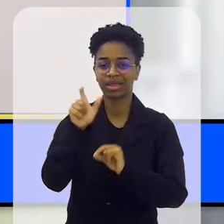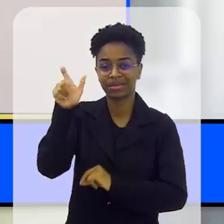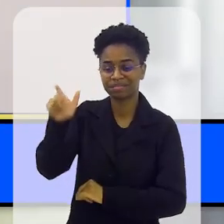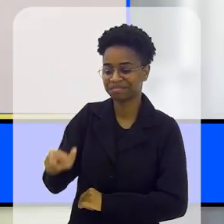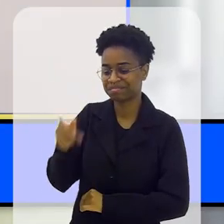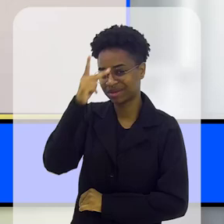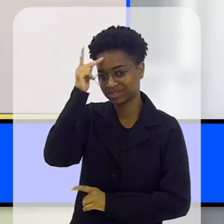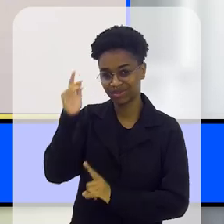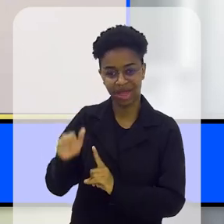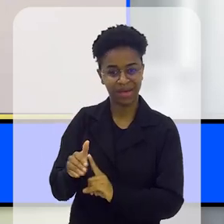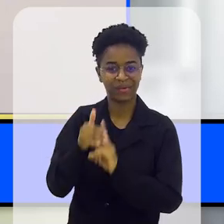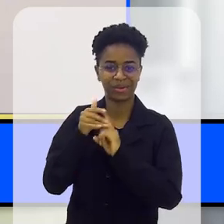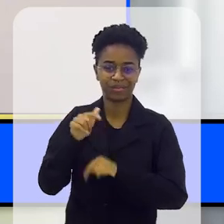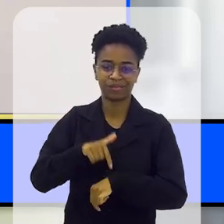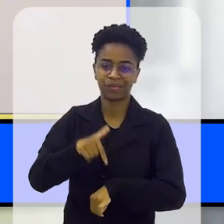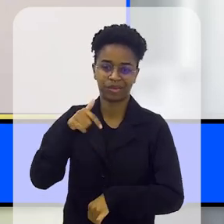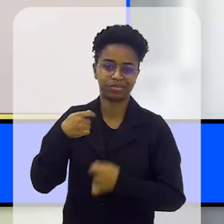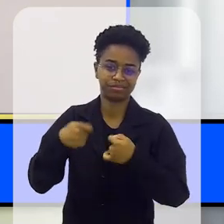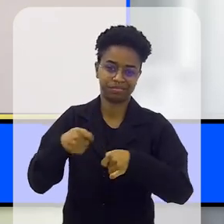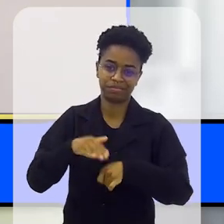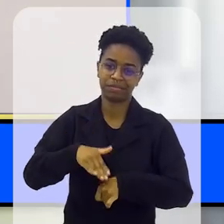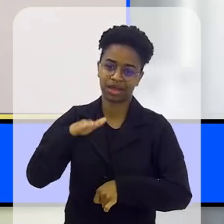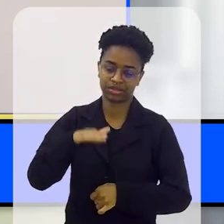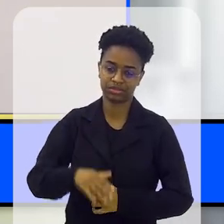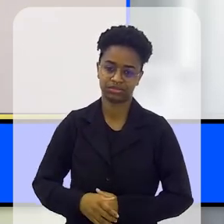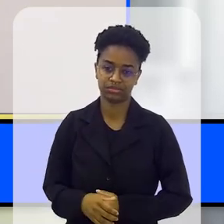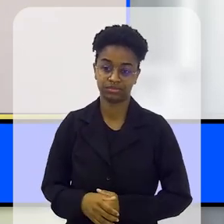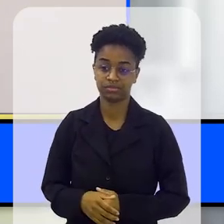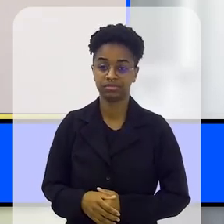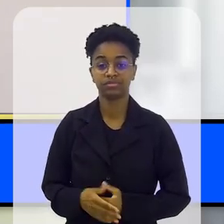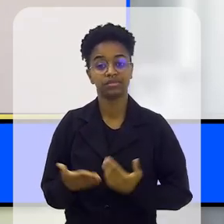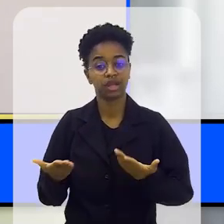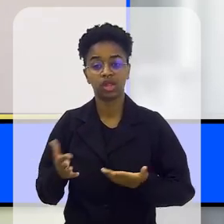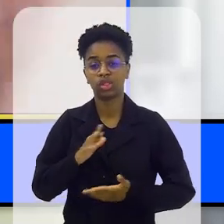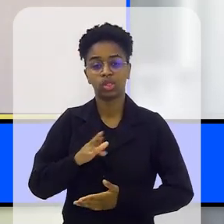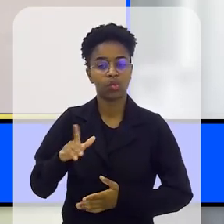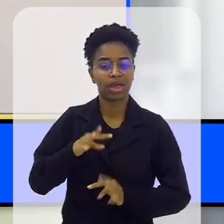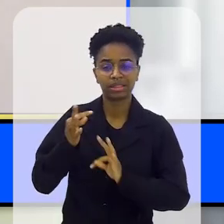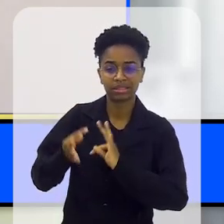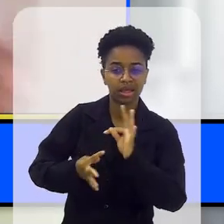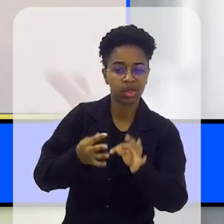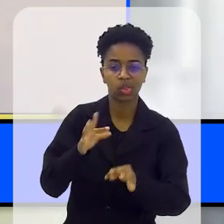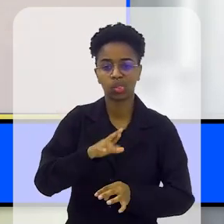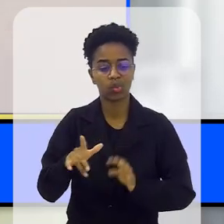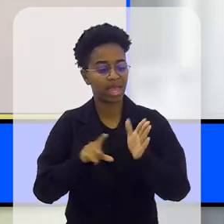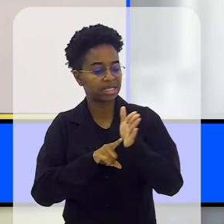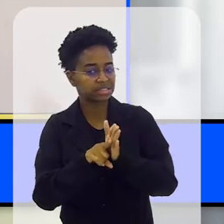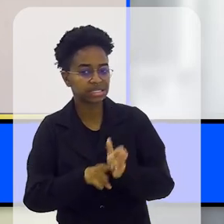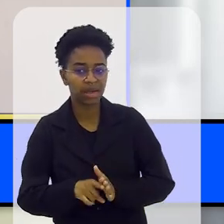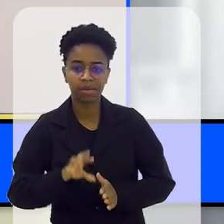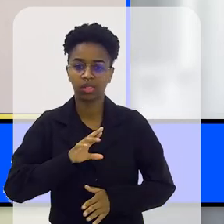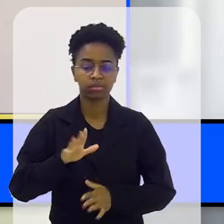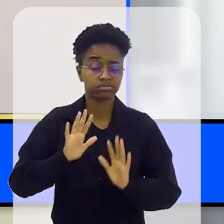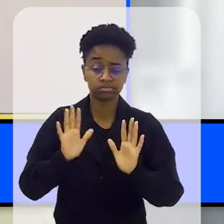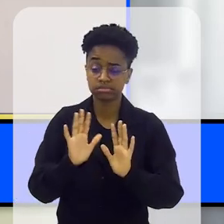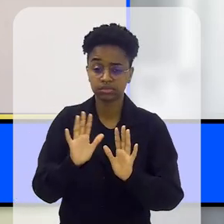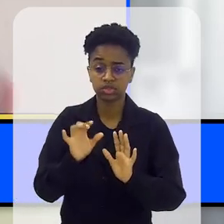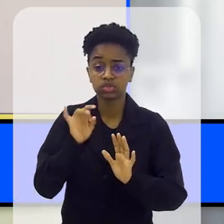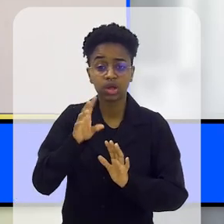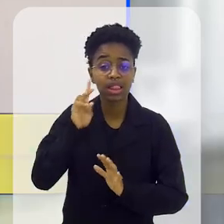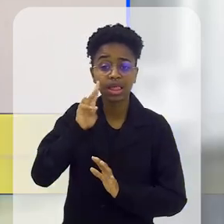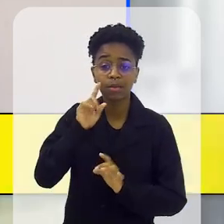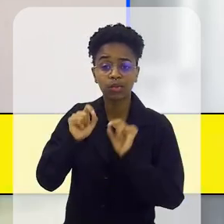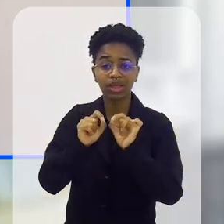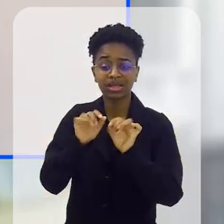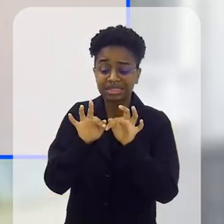lembra é daquela pessoa que acolheu ela naquele momento que ela mais precisava. Então, não foi da quimioterapia, não foi do exame, não foi do